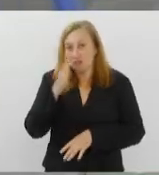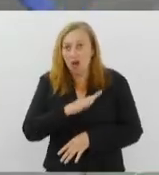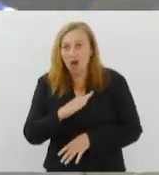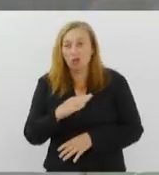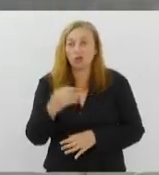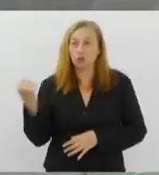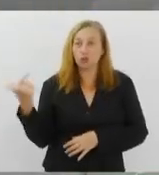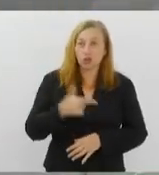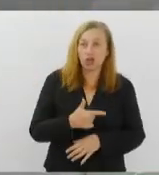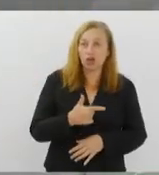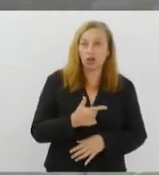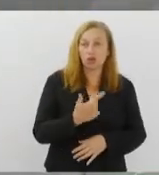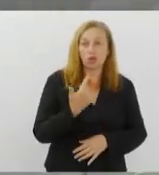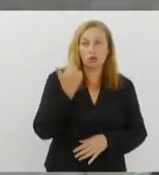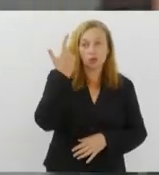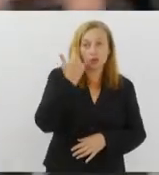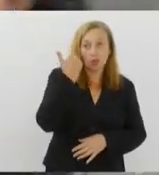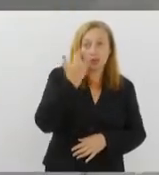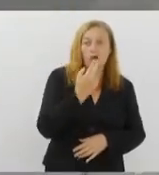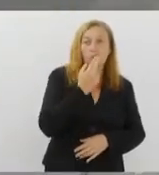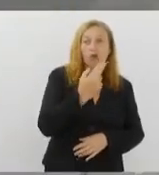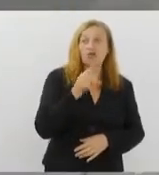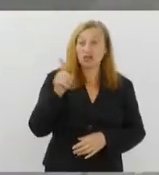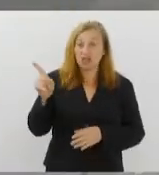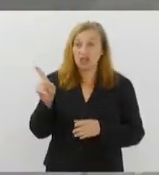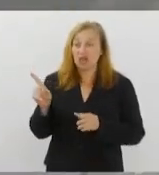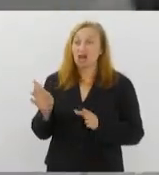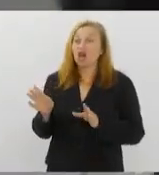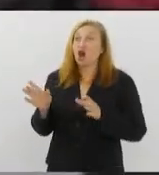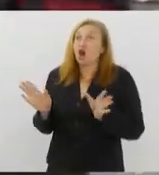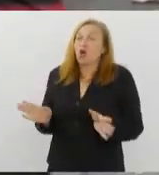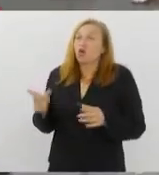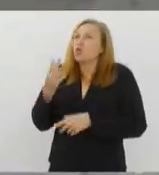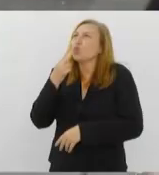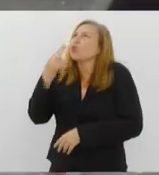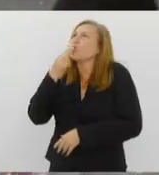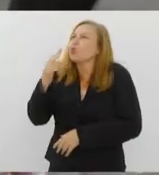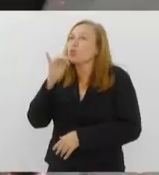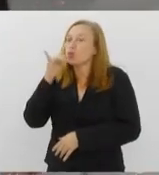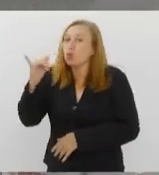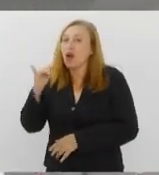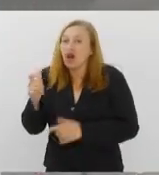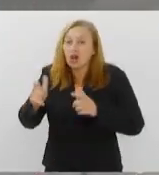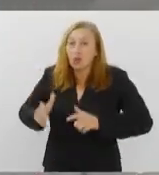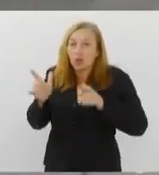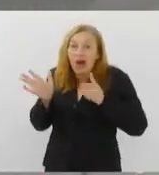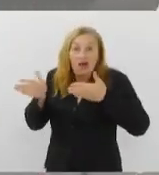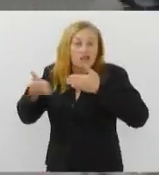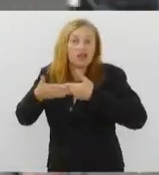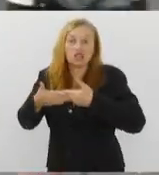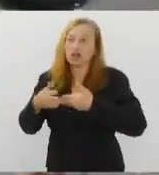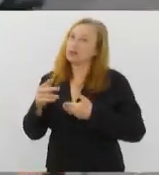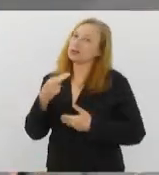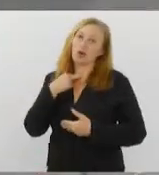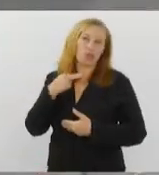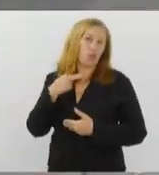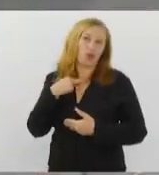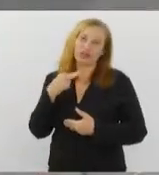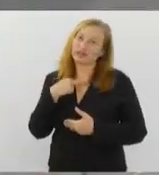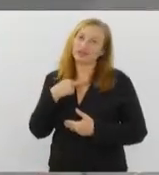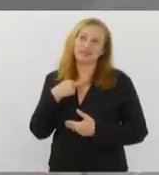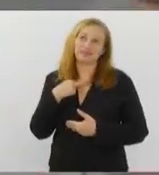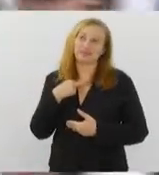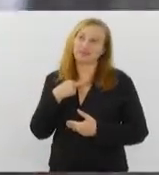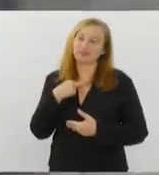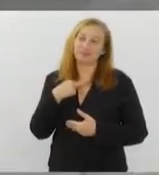você poderia fumar em ambientes fechados. Isso é uma falácia, isso é uma mentira. Você não pode e não deve fumar de maneira nenhuma